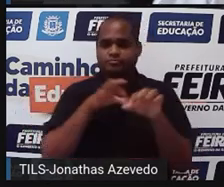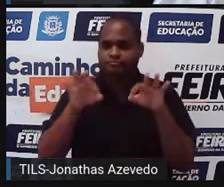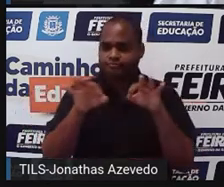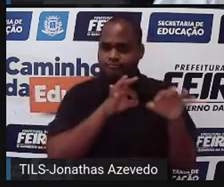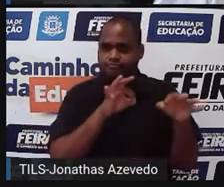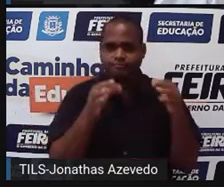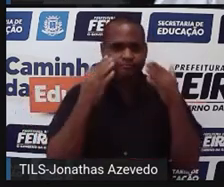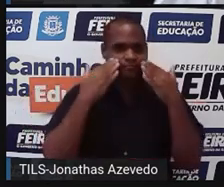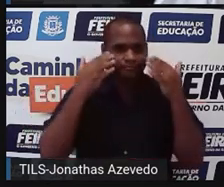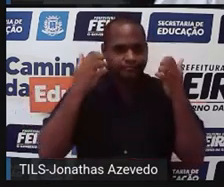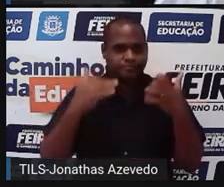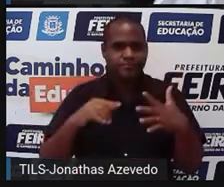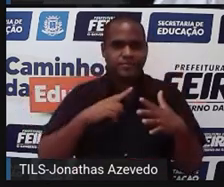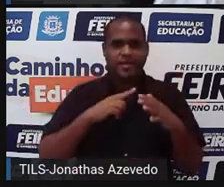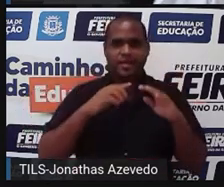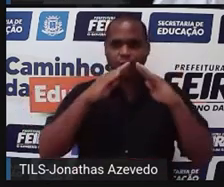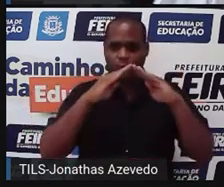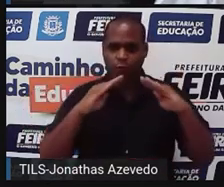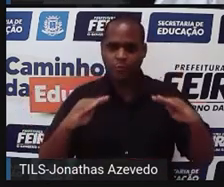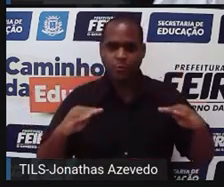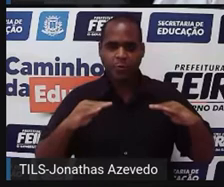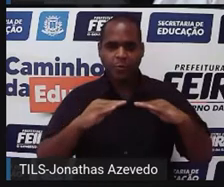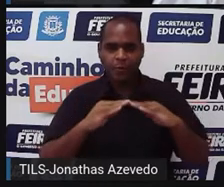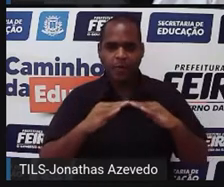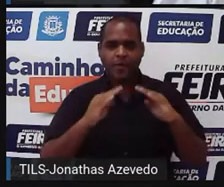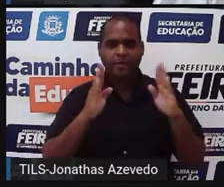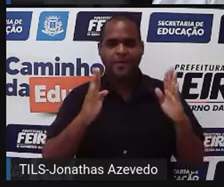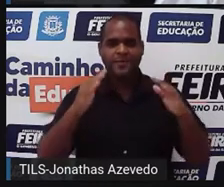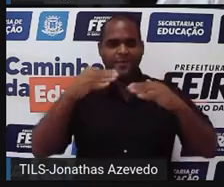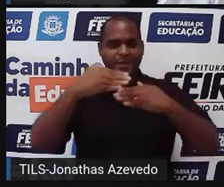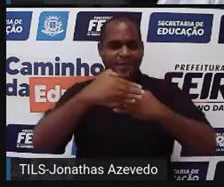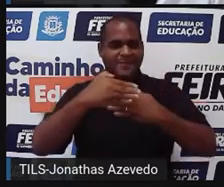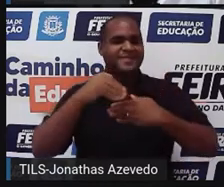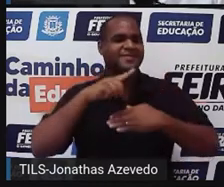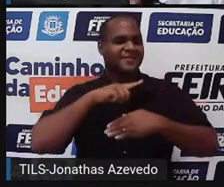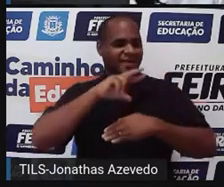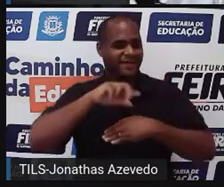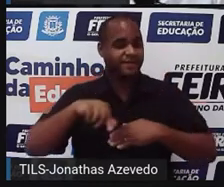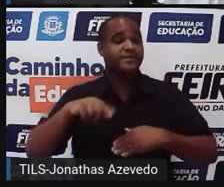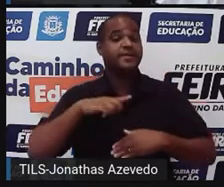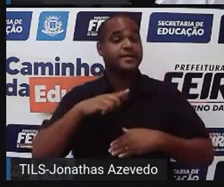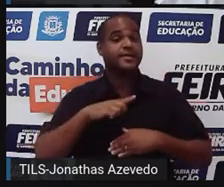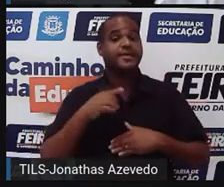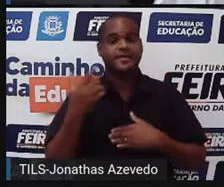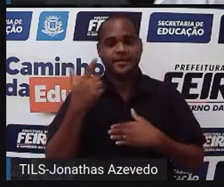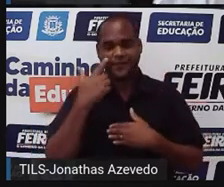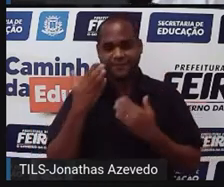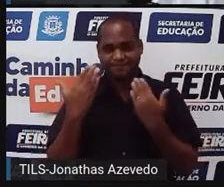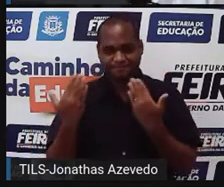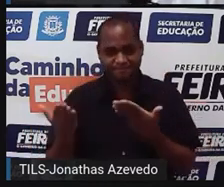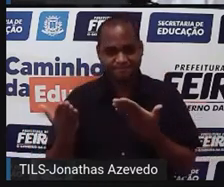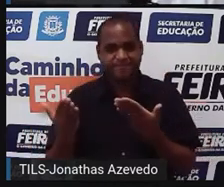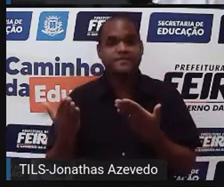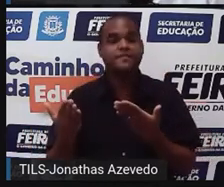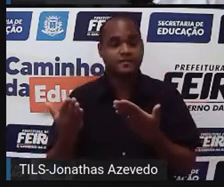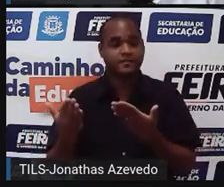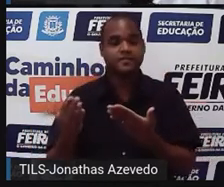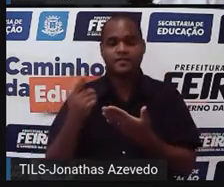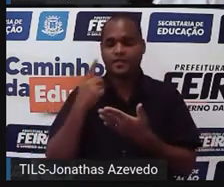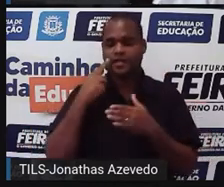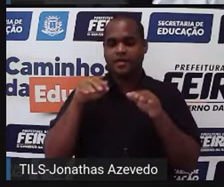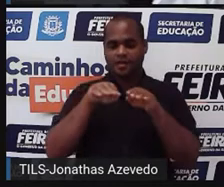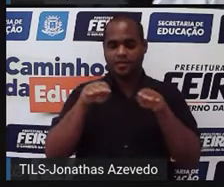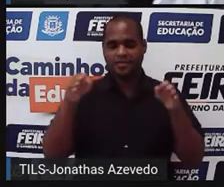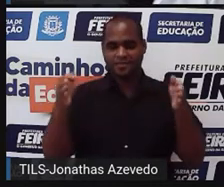representações de cubos e pirâmides de base quadrada. Observe. Ao lado tem uma figura, né? Em cima de uma